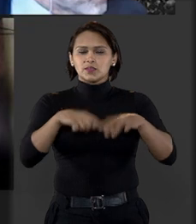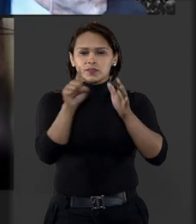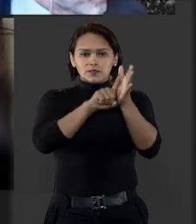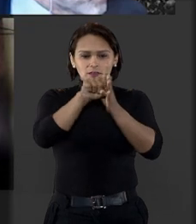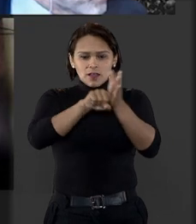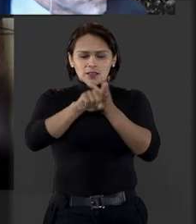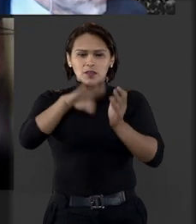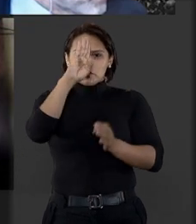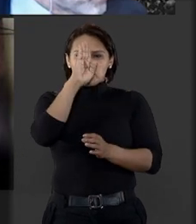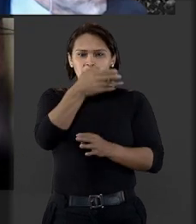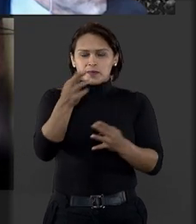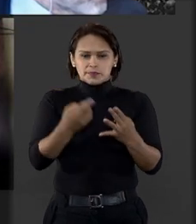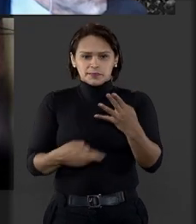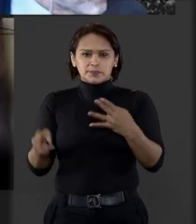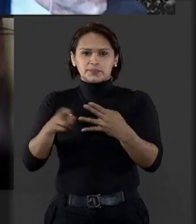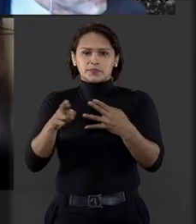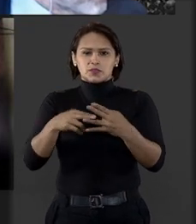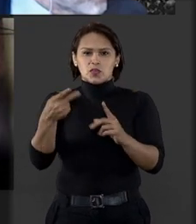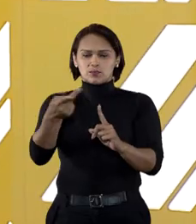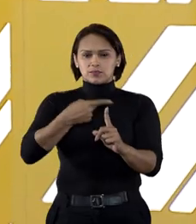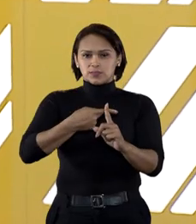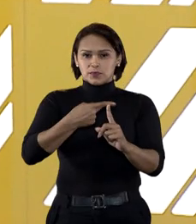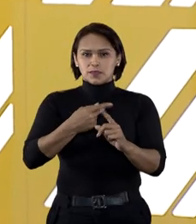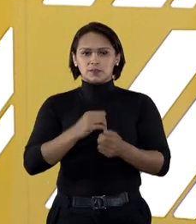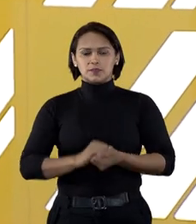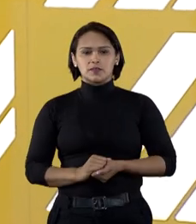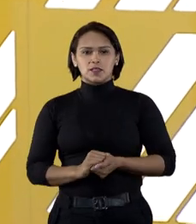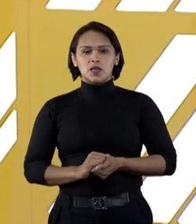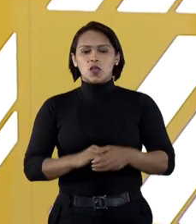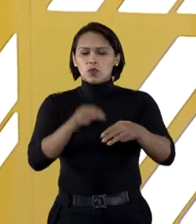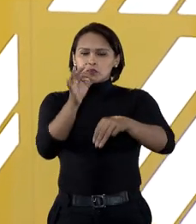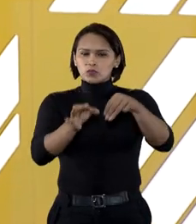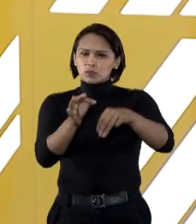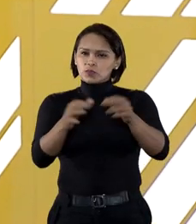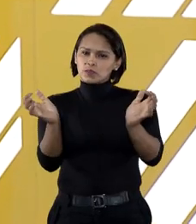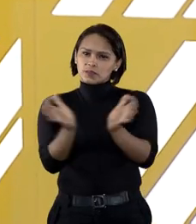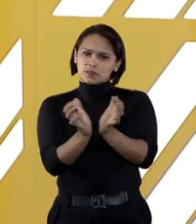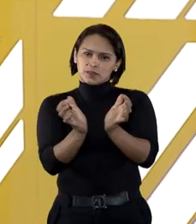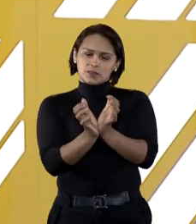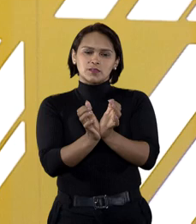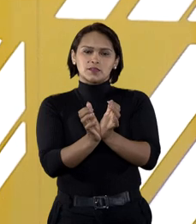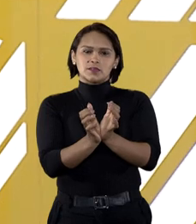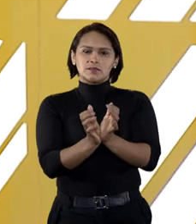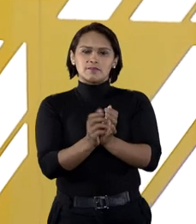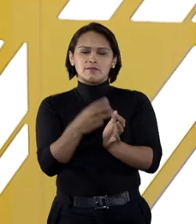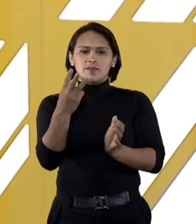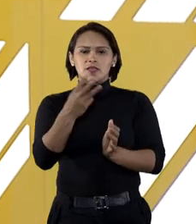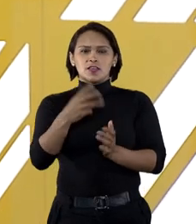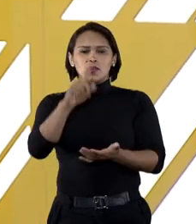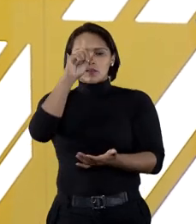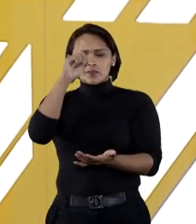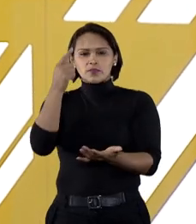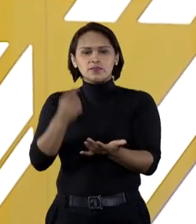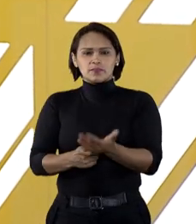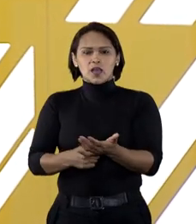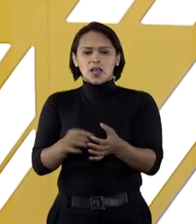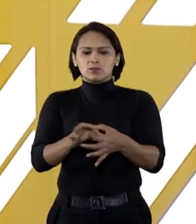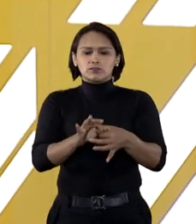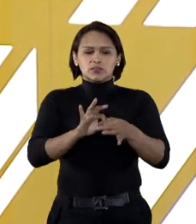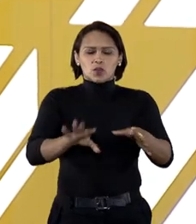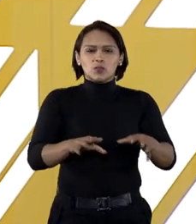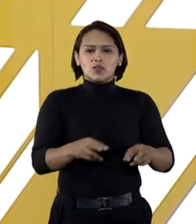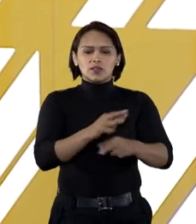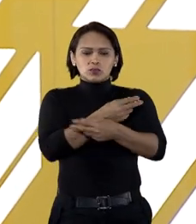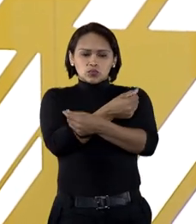possível analisar o mérito do recurso do réu. Os ministros da terceira sessão confirmaram decisão que mandou